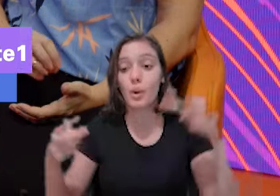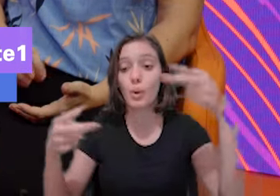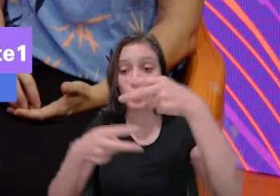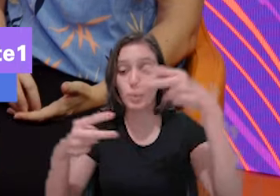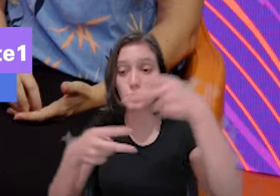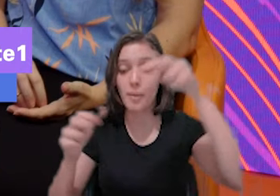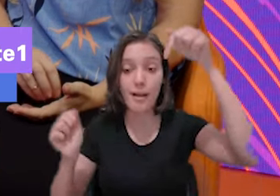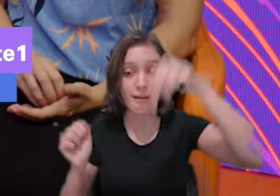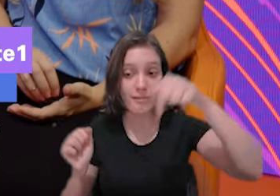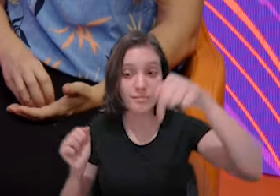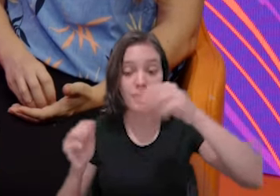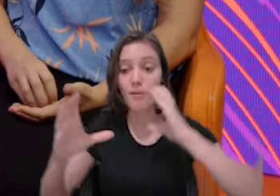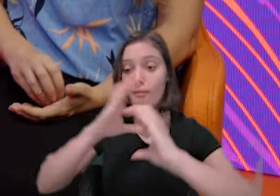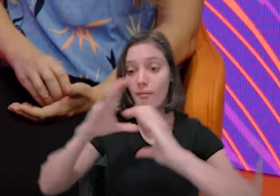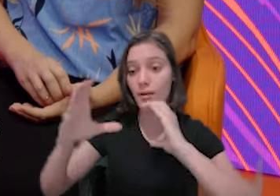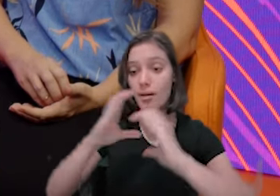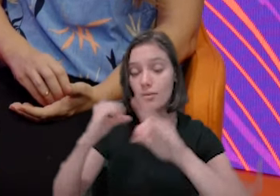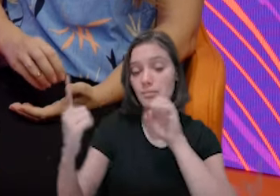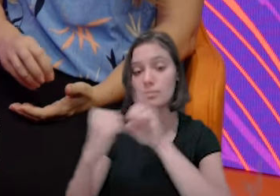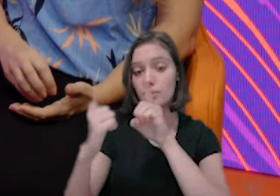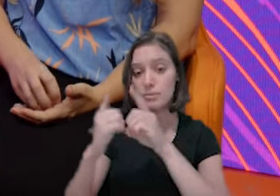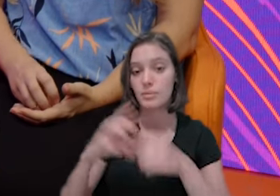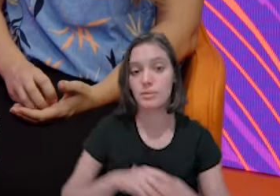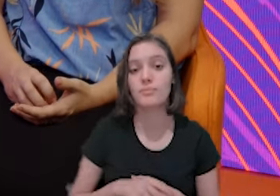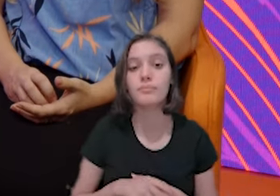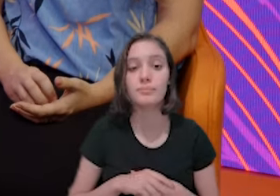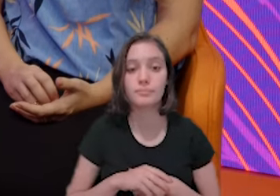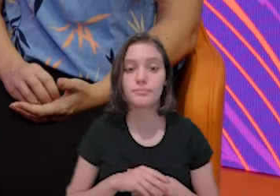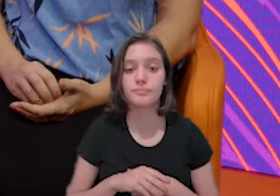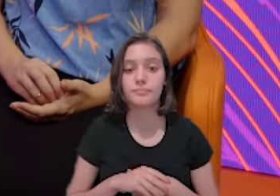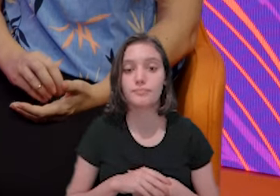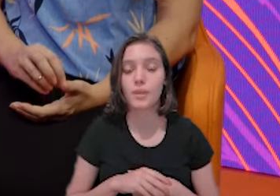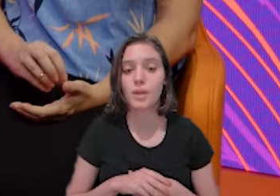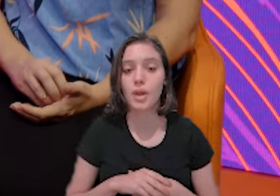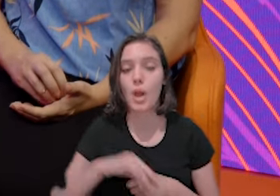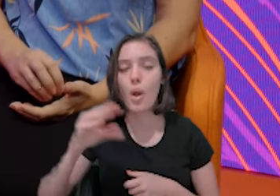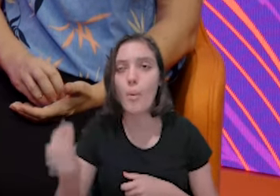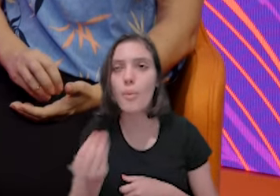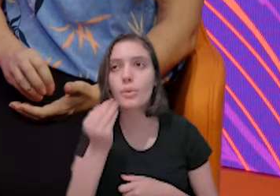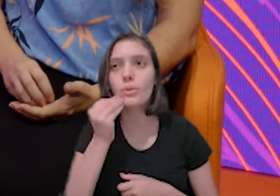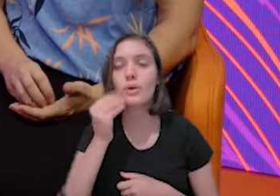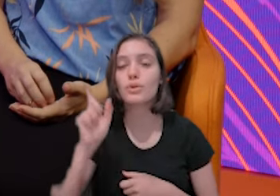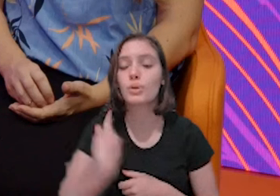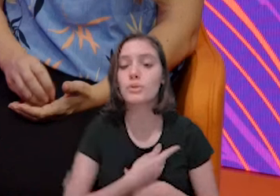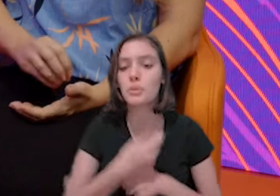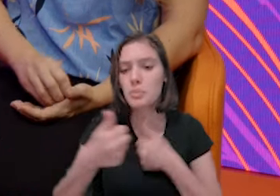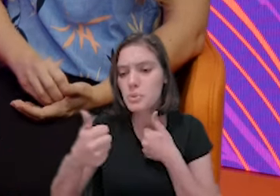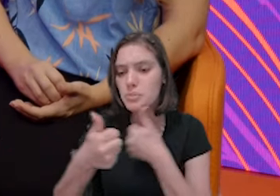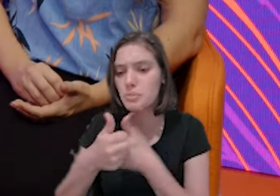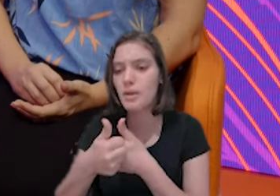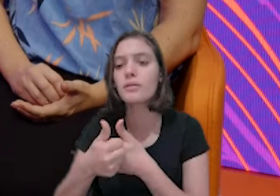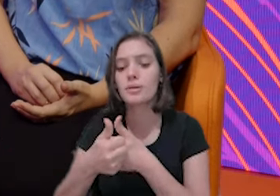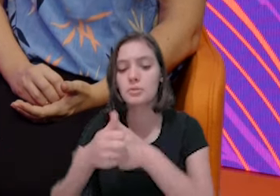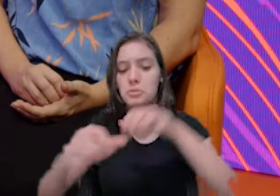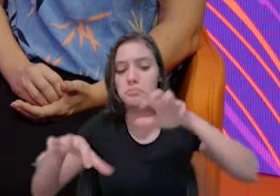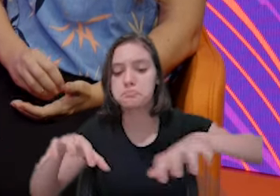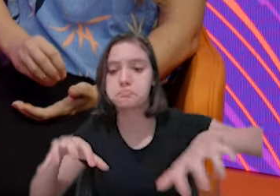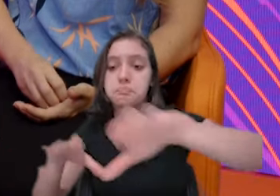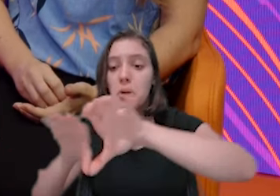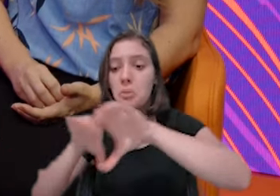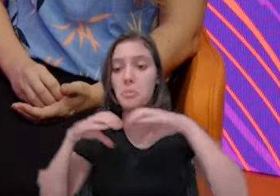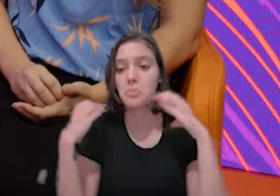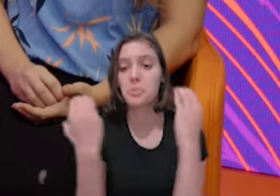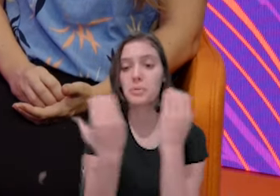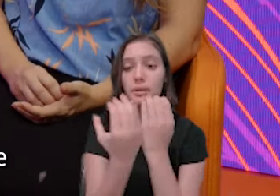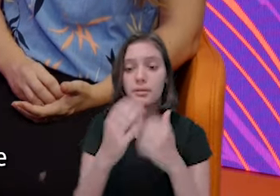oportunidade de estarmos mais próximos de algumas comunidades que costumeiramente não procurariam o Sebrae de uma